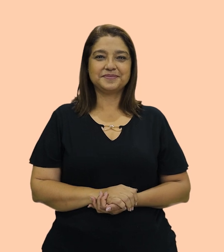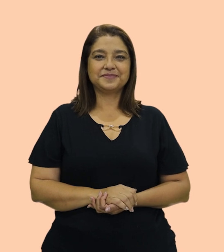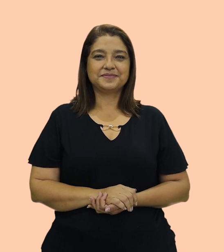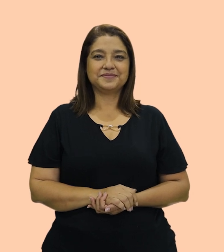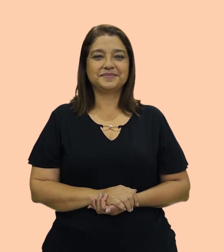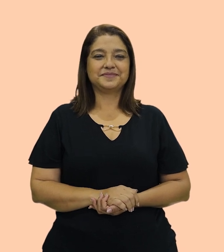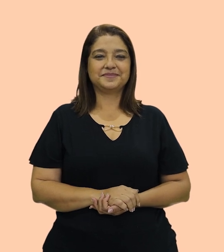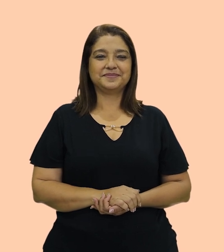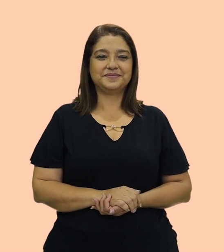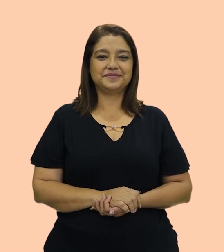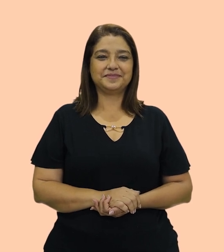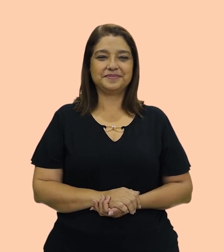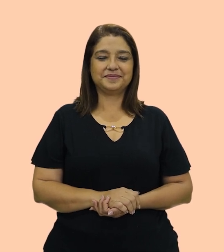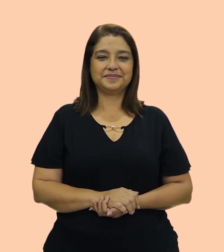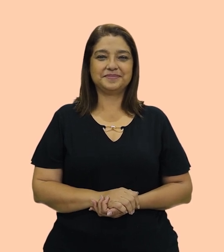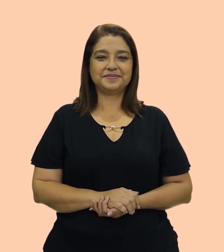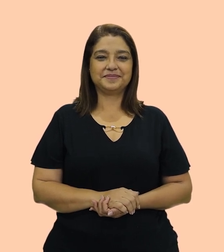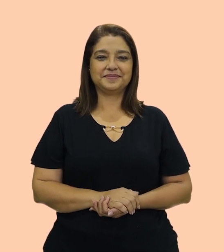Very good.